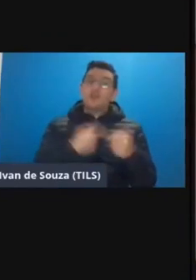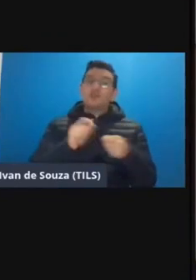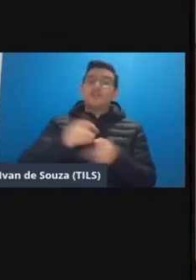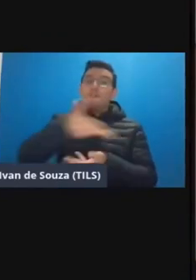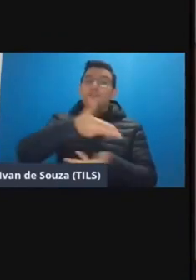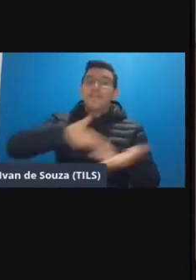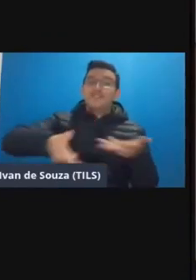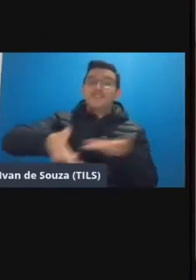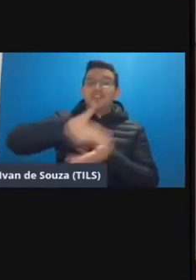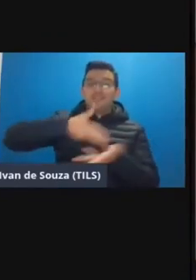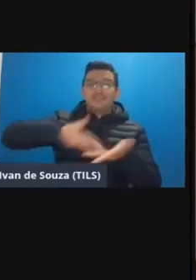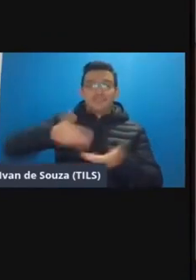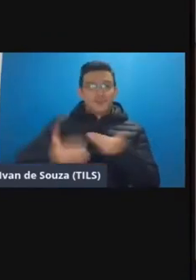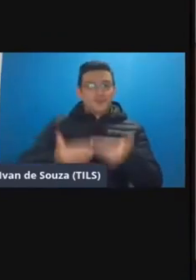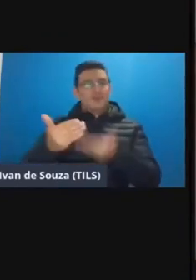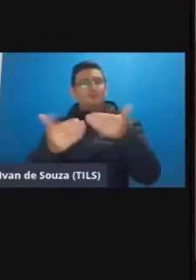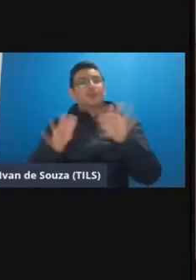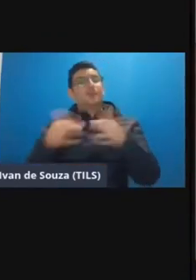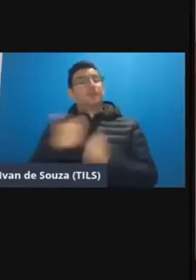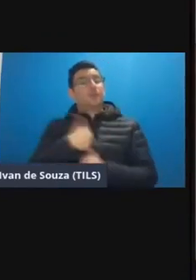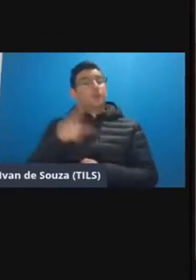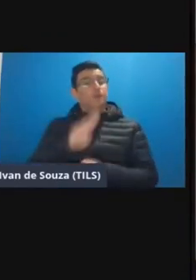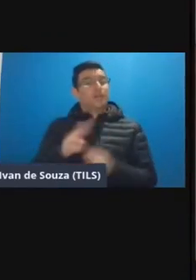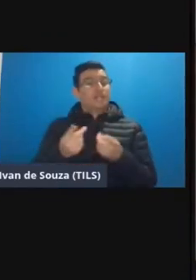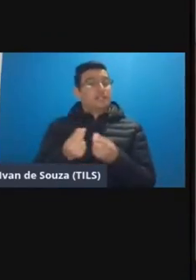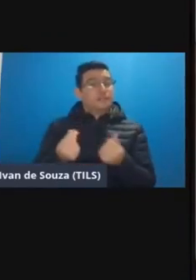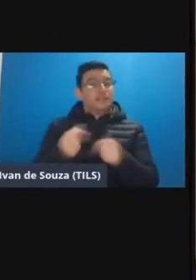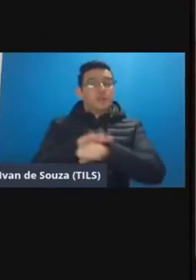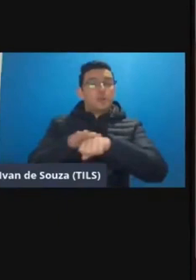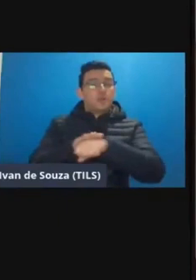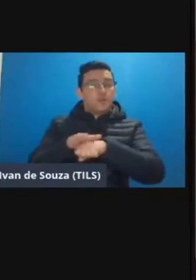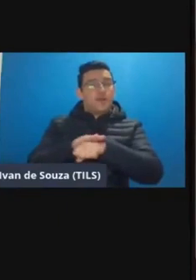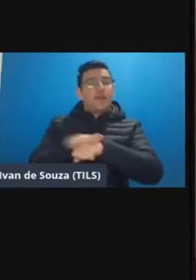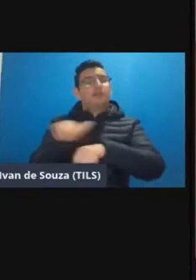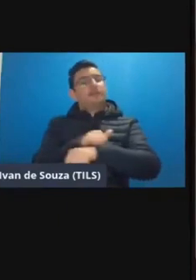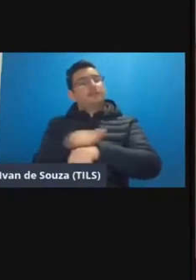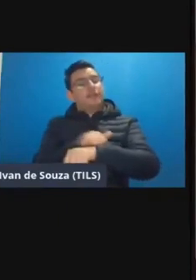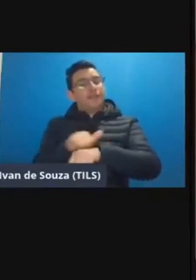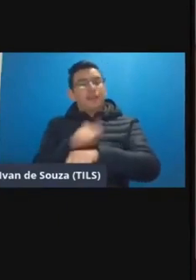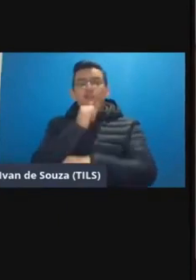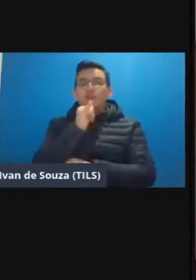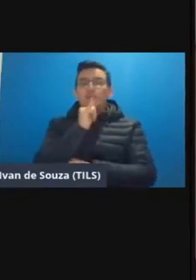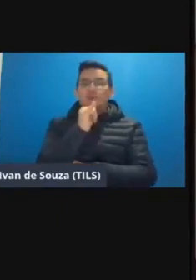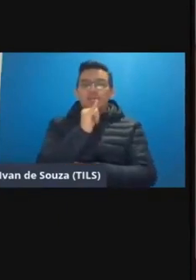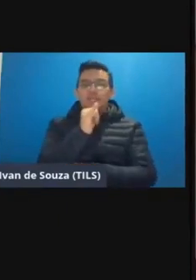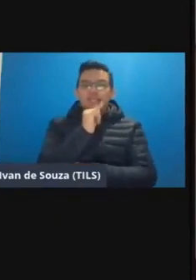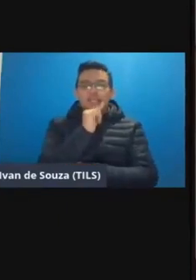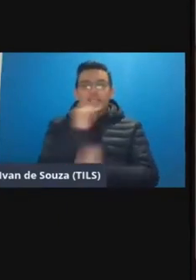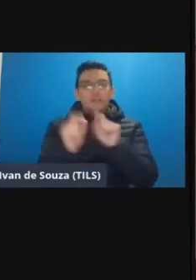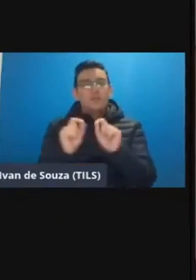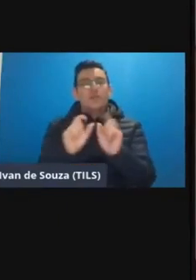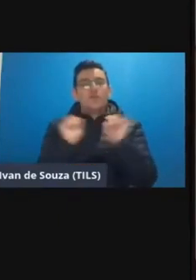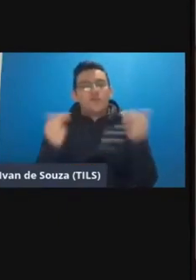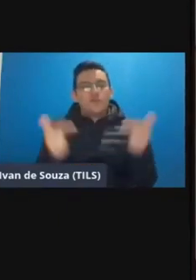né dessa construção então eu eu usaria sensibilização eu usaria estratégias como é a o